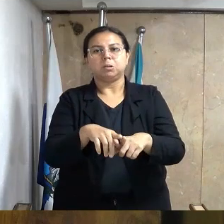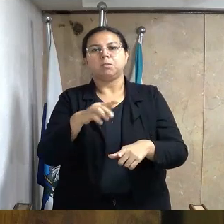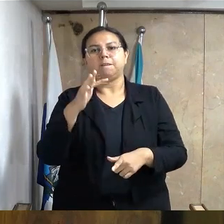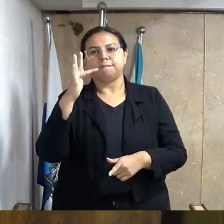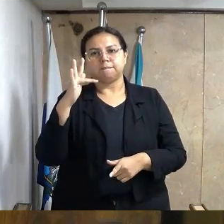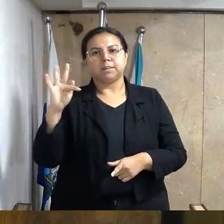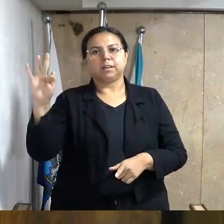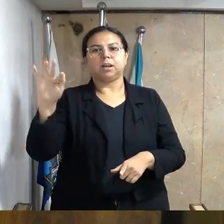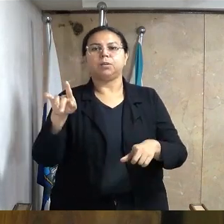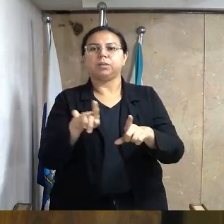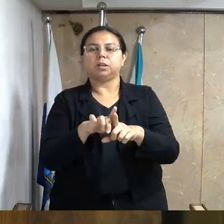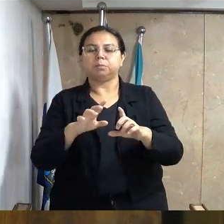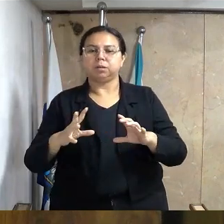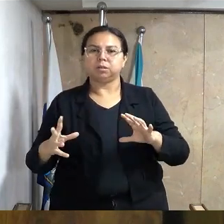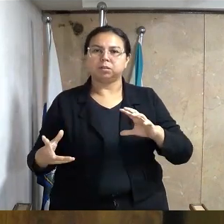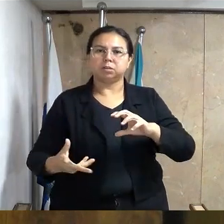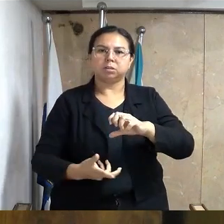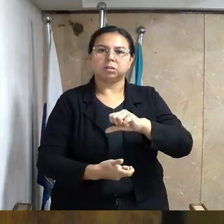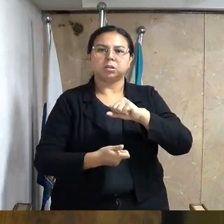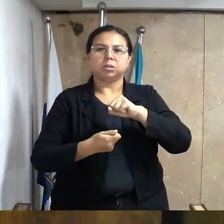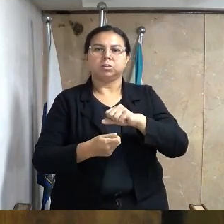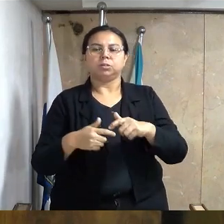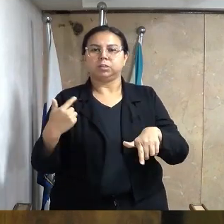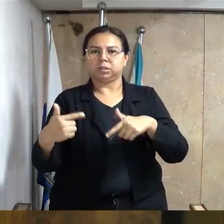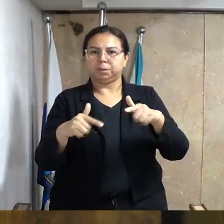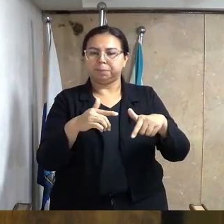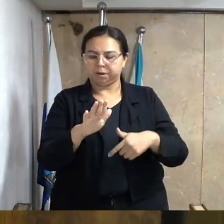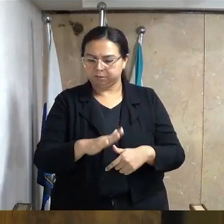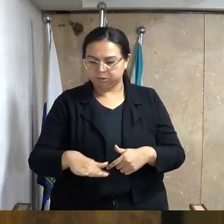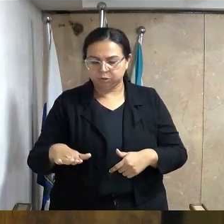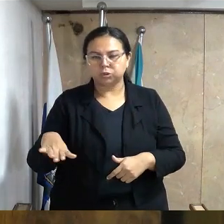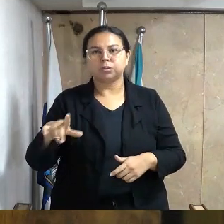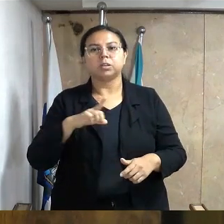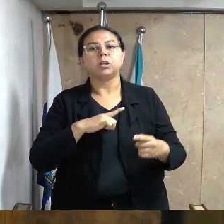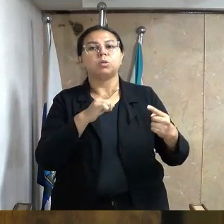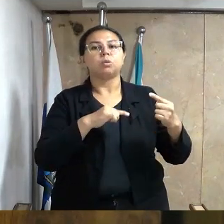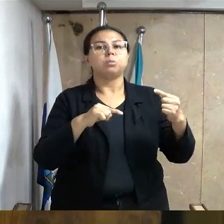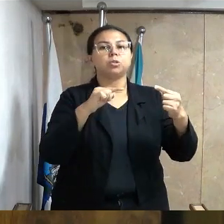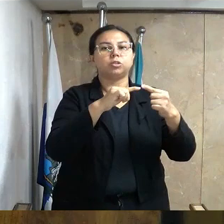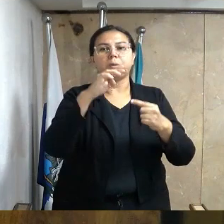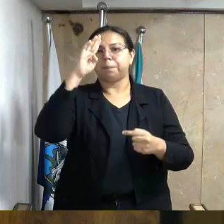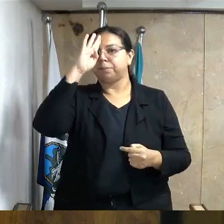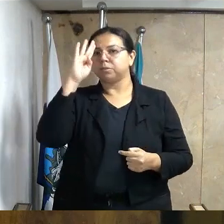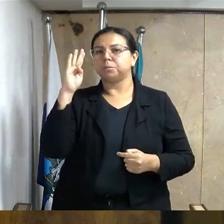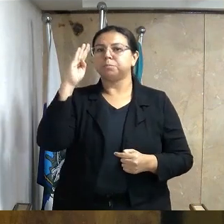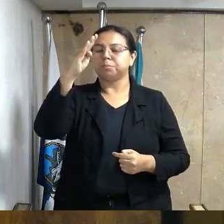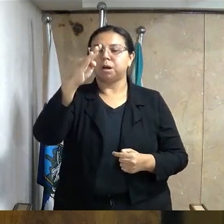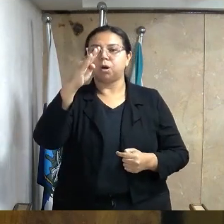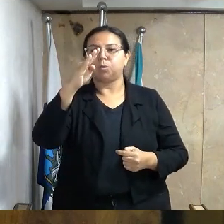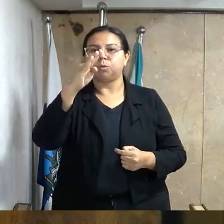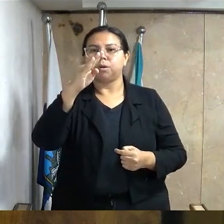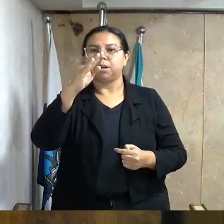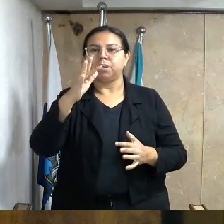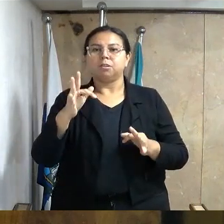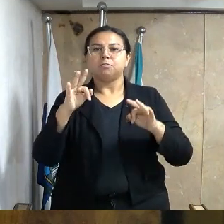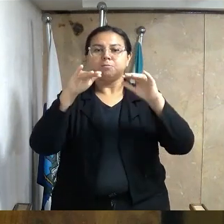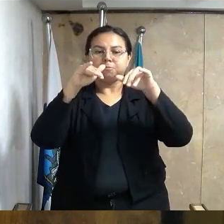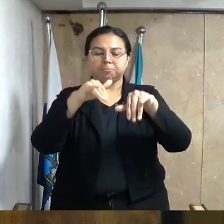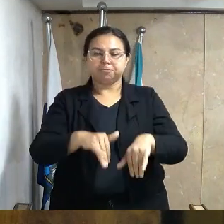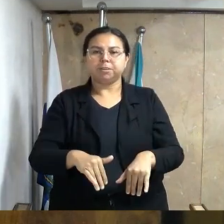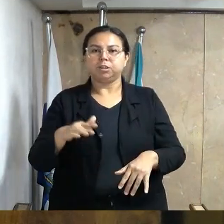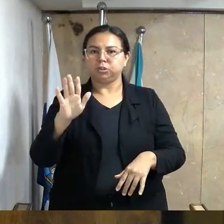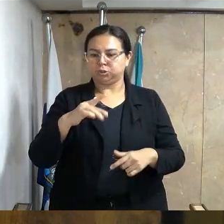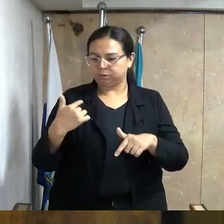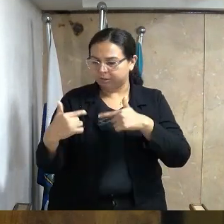Internacional do Trabalho Infantil, tem como objetivo principal erradicar o trabalho infantil em